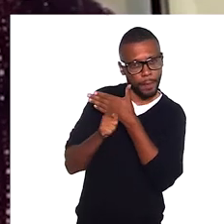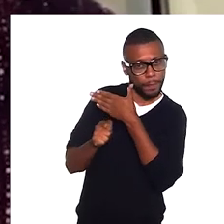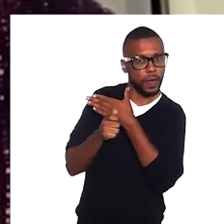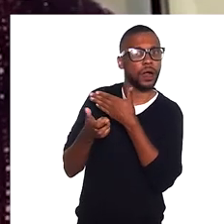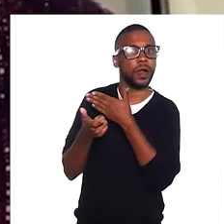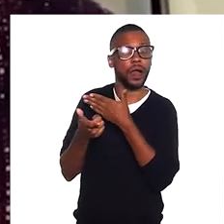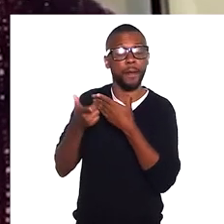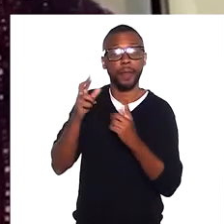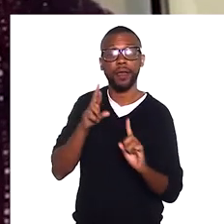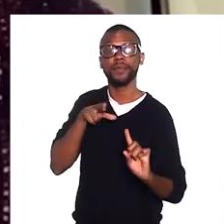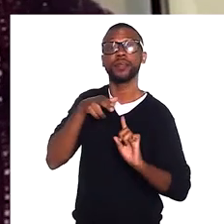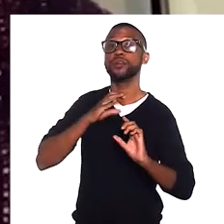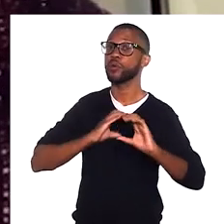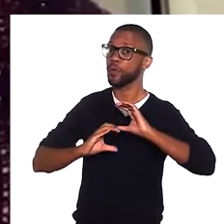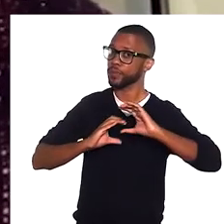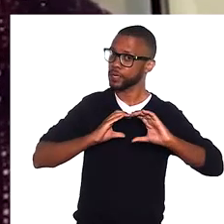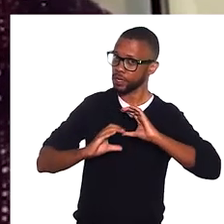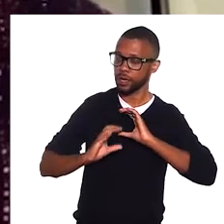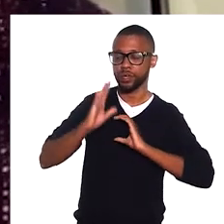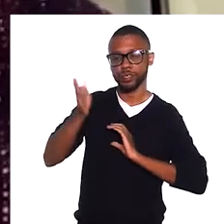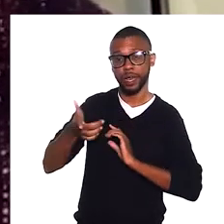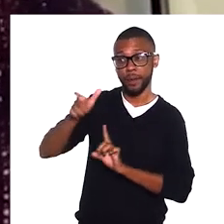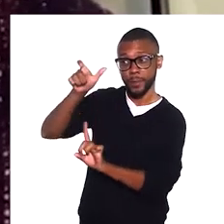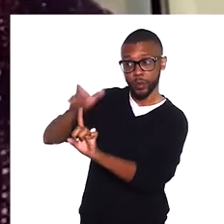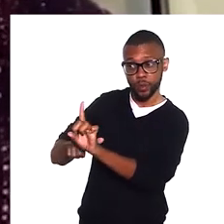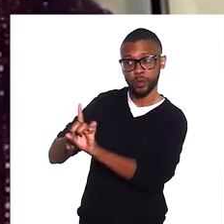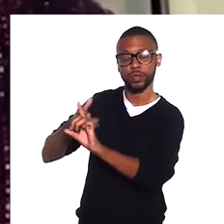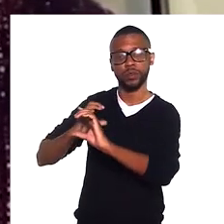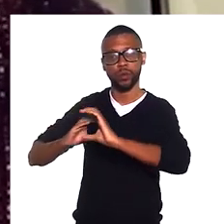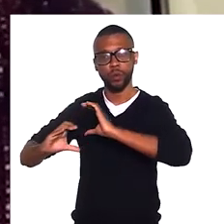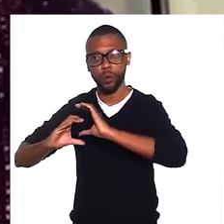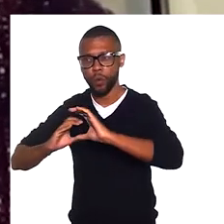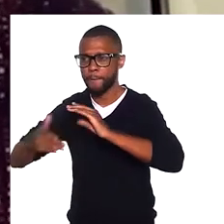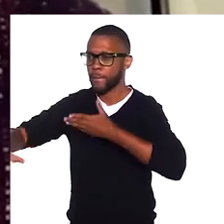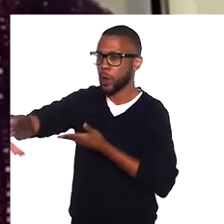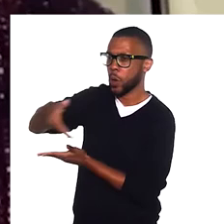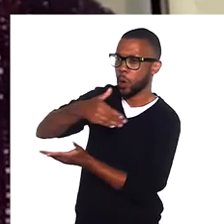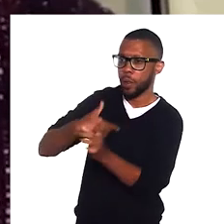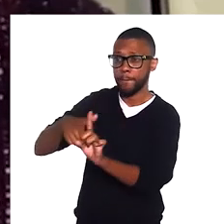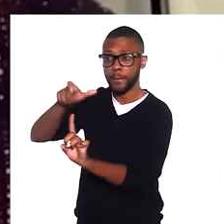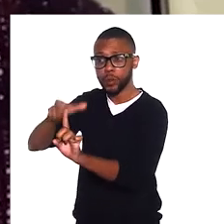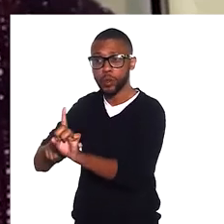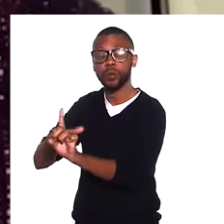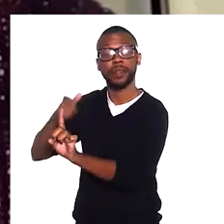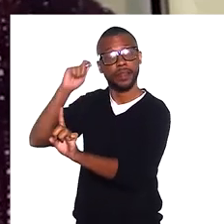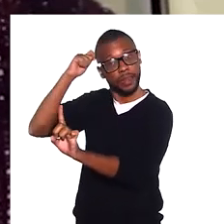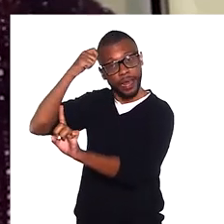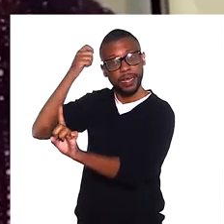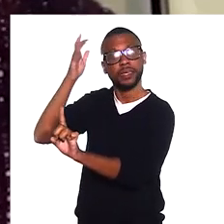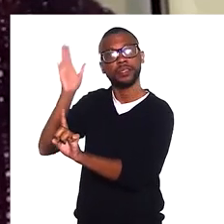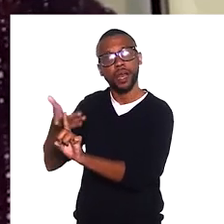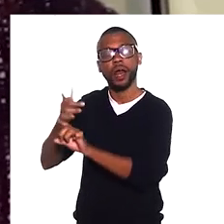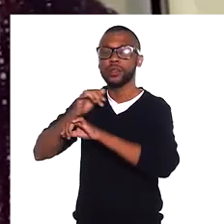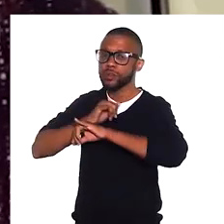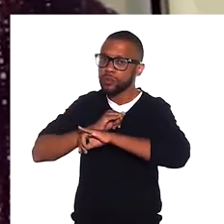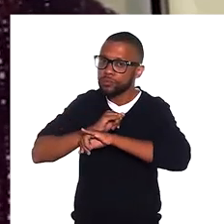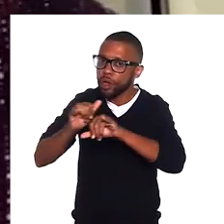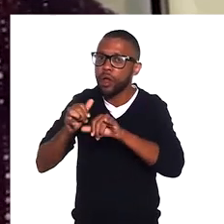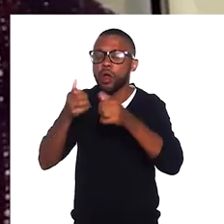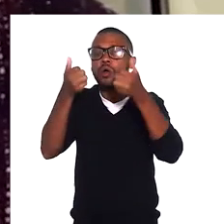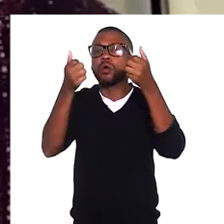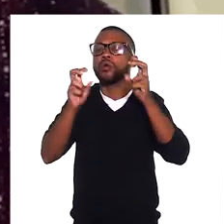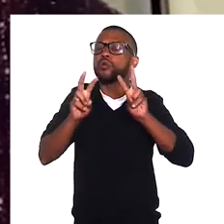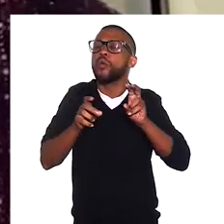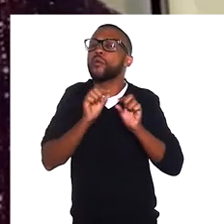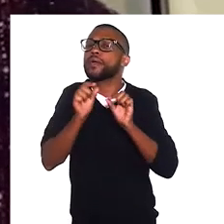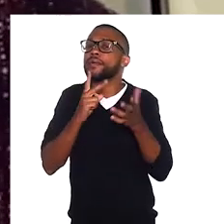referência de comunicação já era de gente que comunicava e de pessoas negras que estavam comunicando sobre o que estava acontecendo na nossa comunidade.